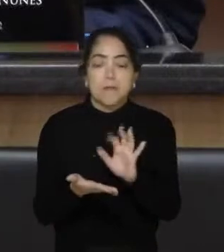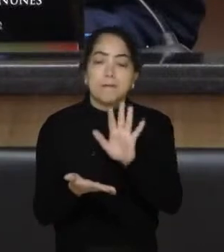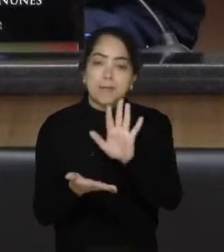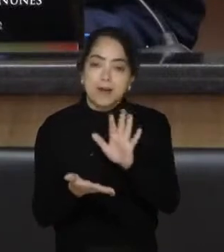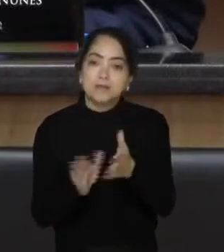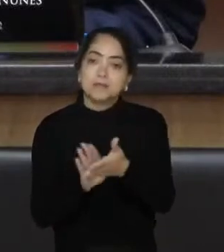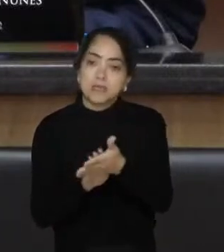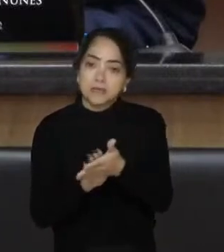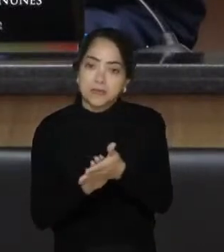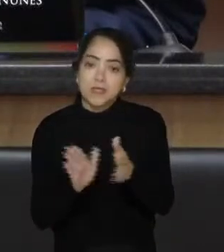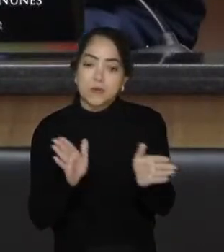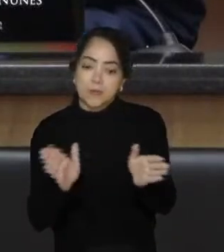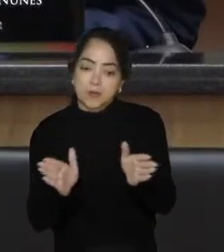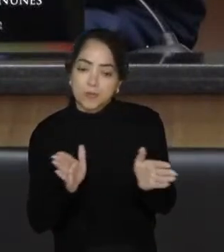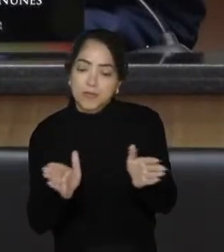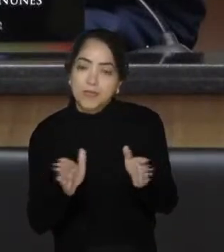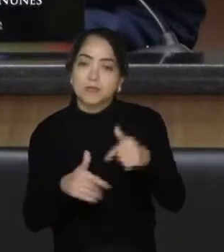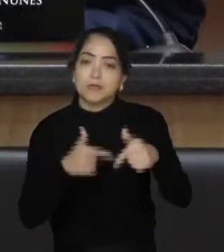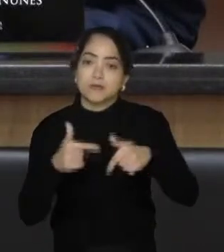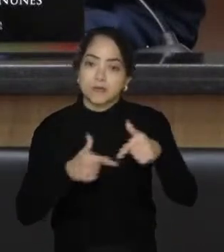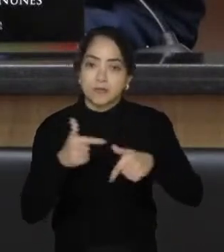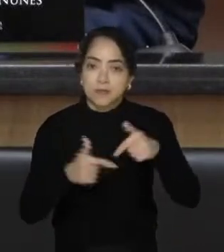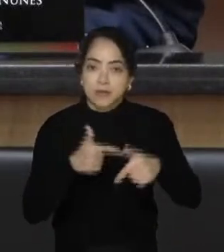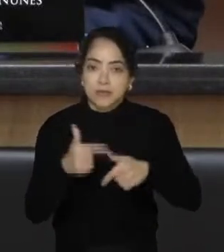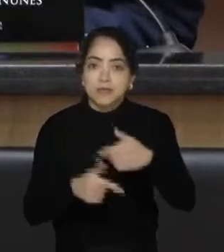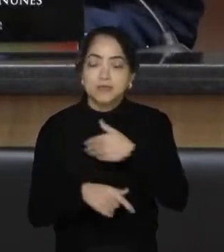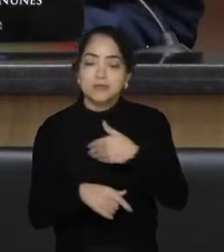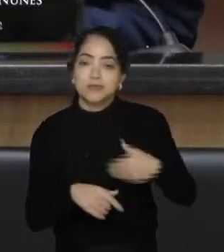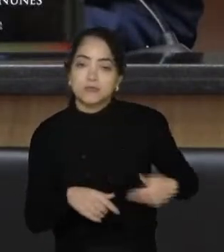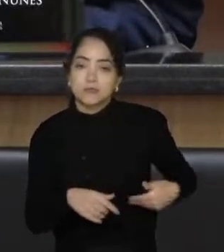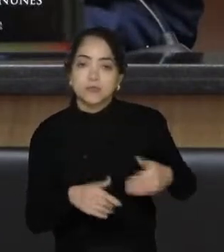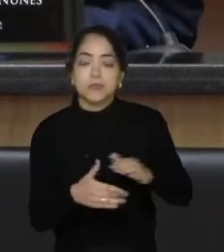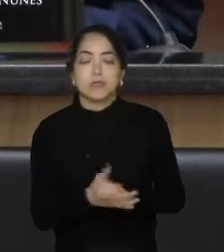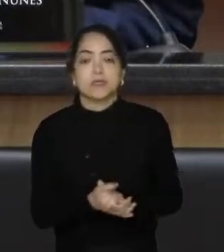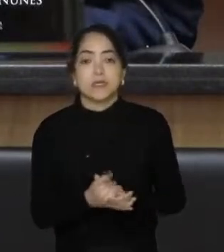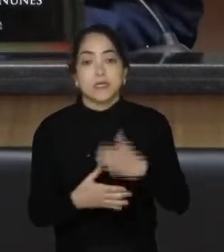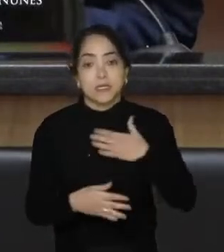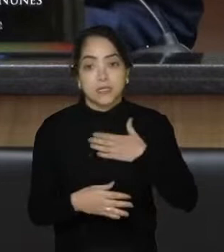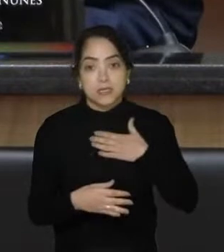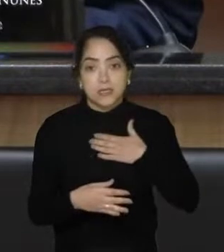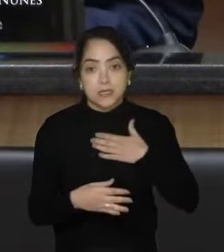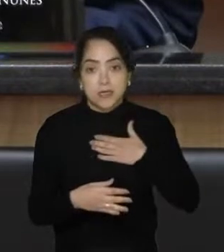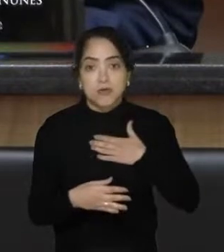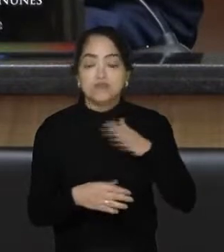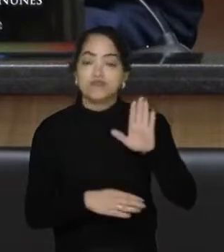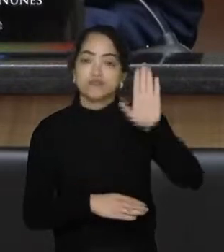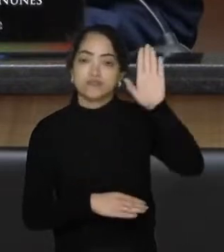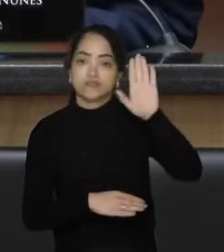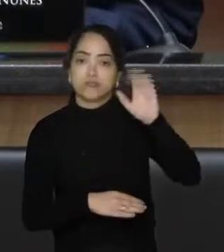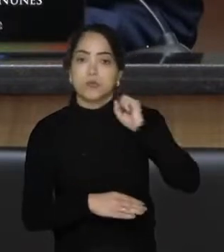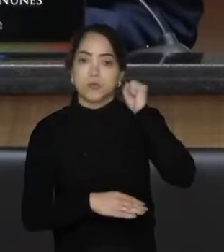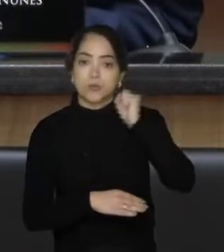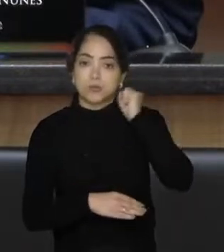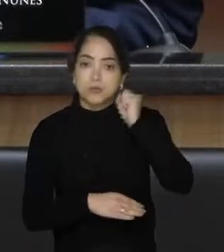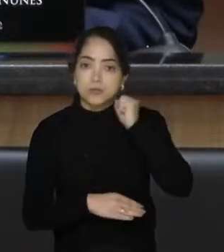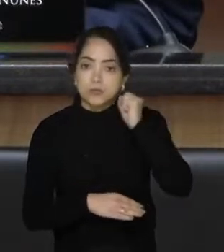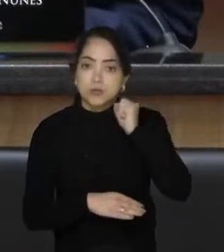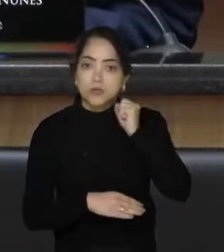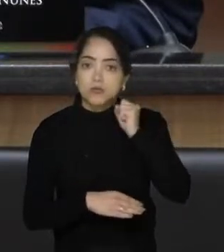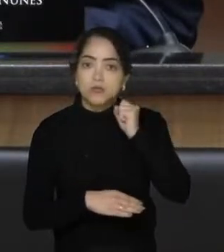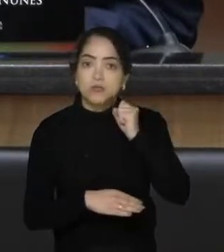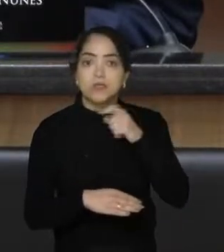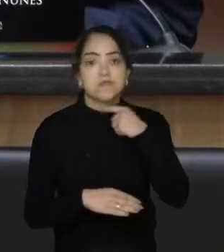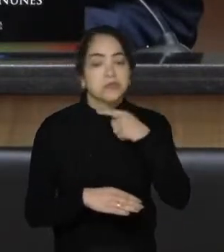tempo que esteve no comando do governo e eu por ter saído candidato a senador e não ter sido